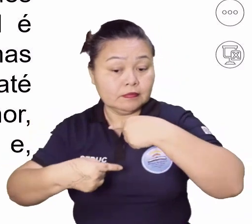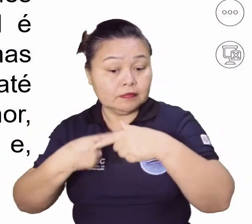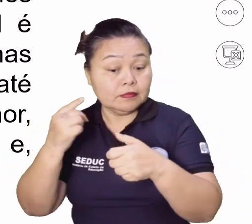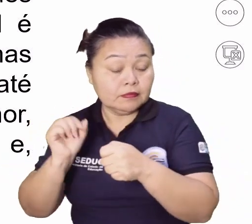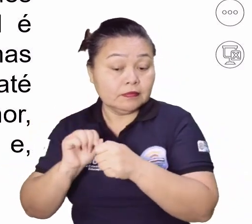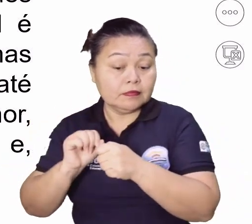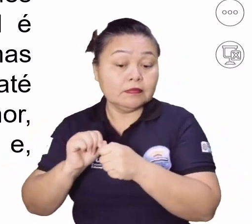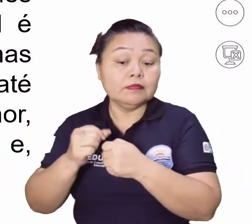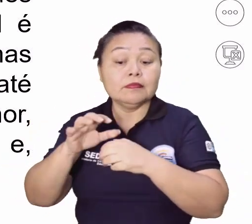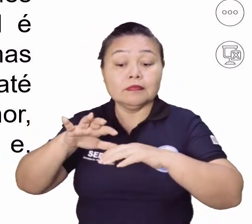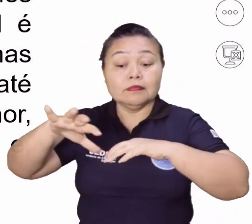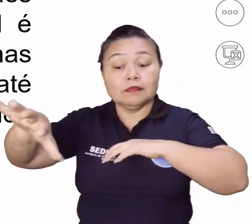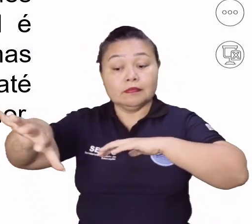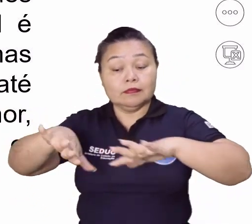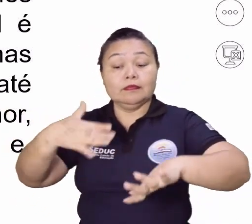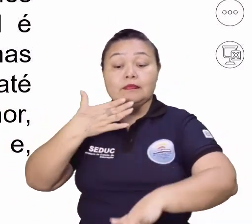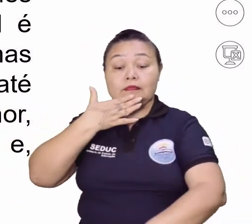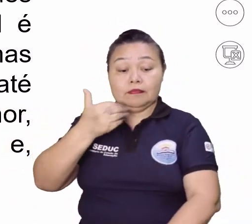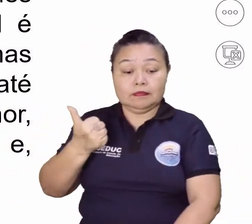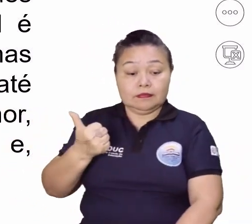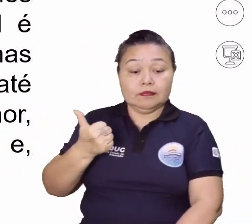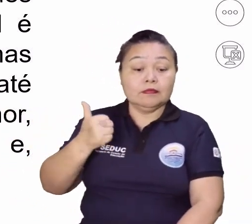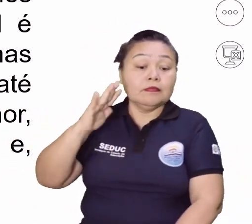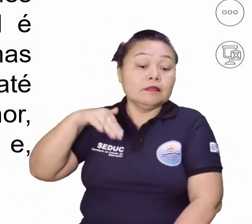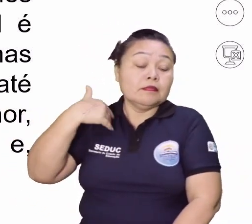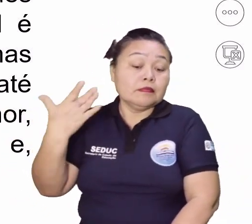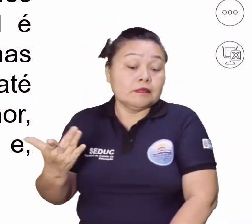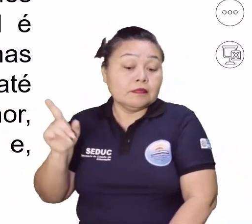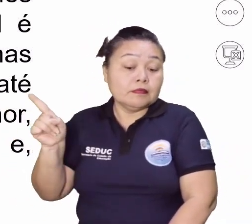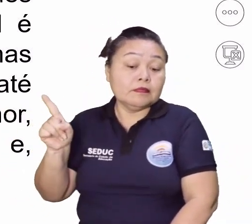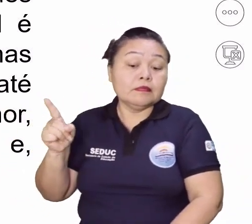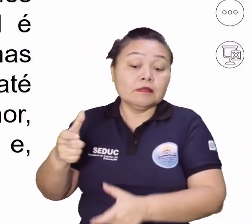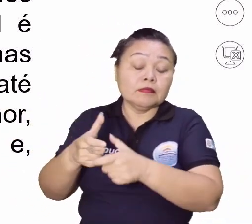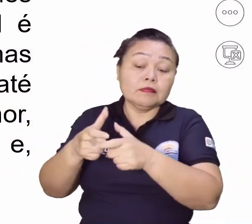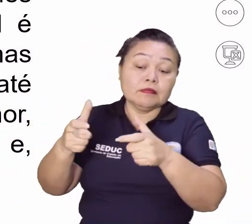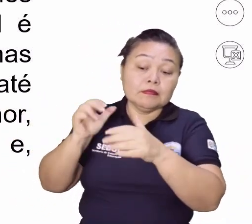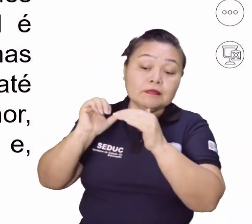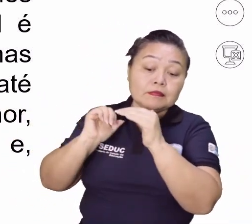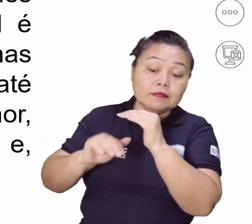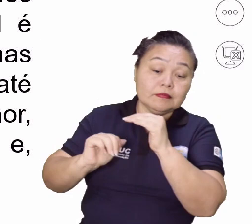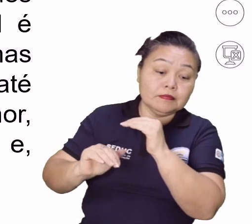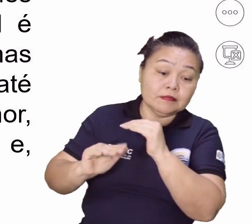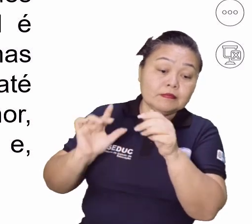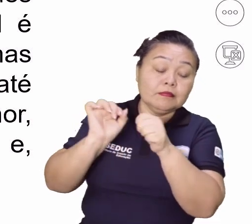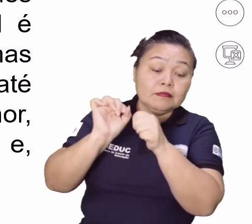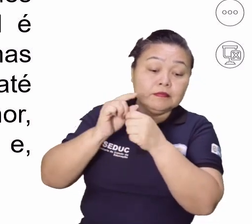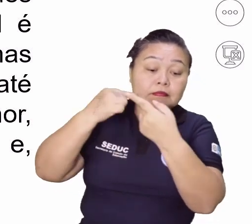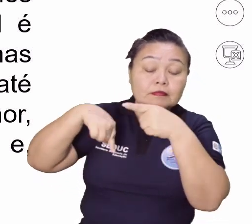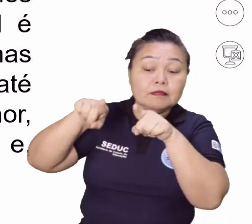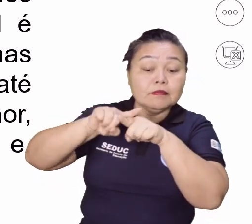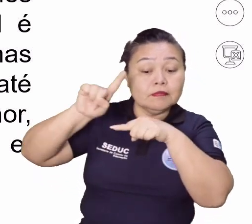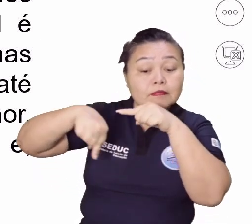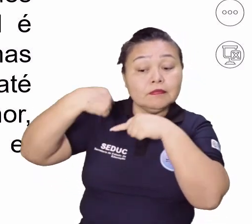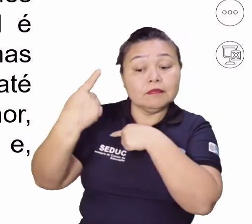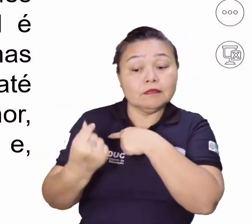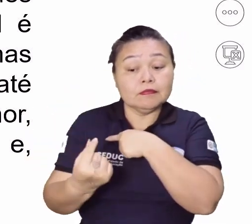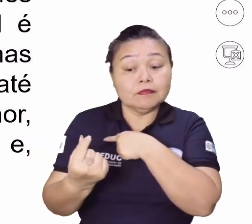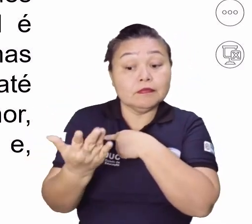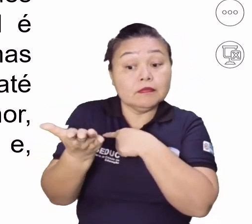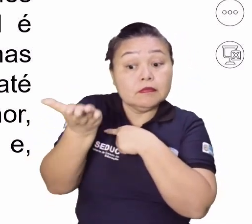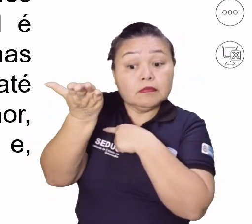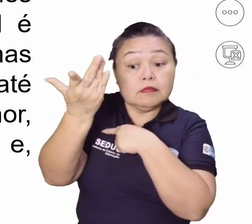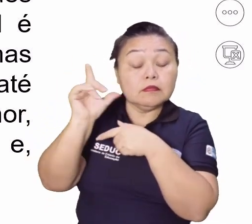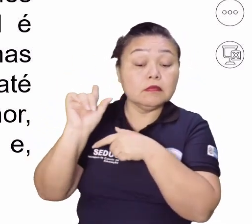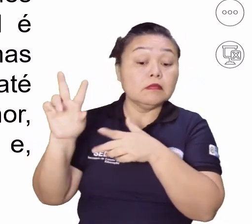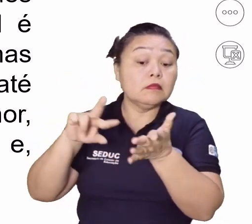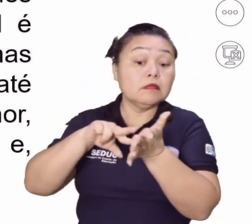Então, gente, descentralizar é melhor, porém, a estação pode aumentar os estoques e, consequentemente, os custos. O que